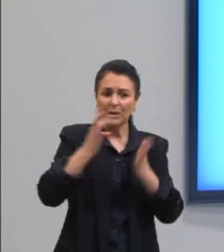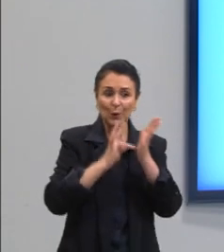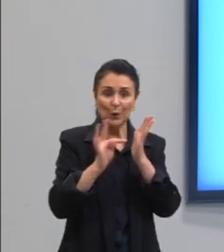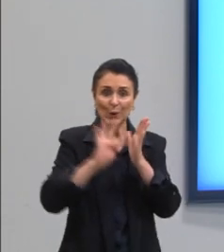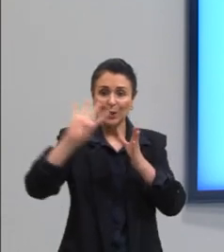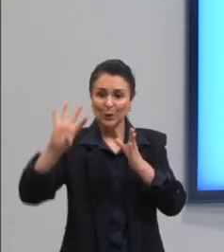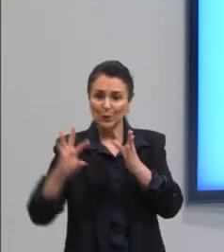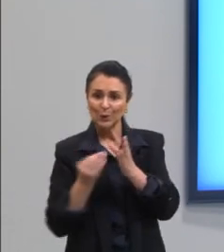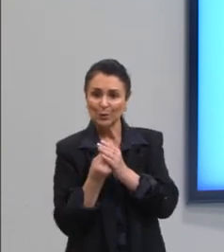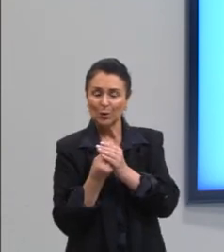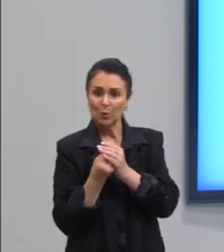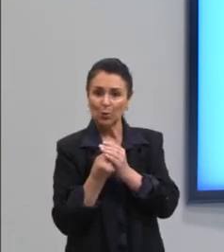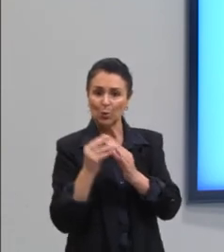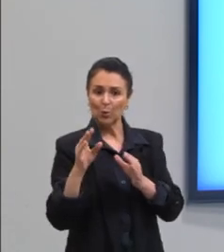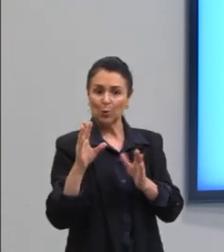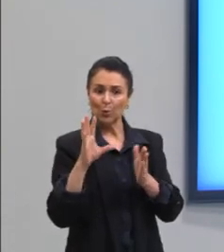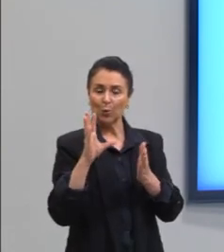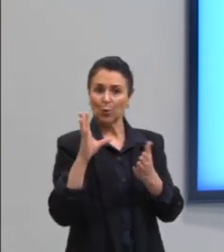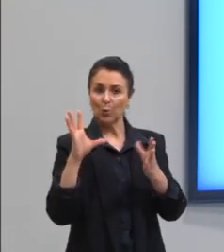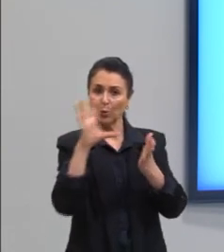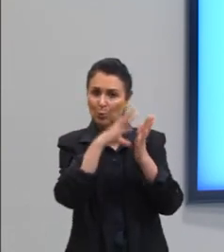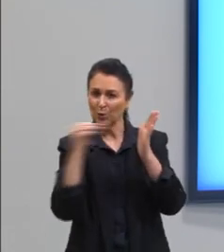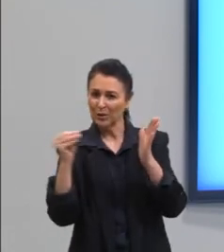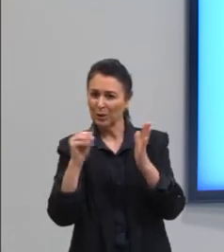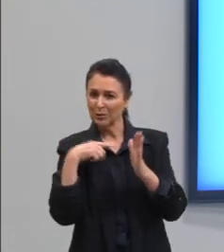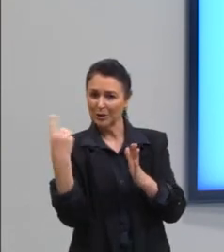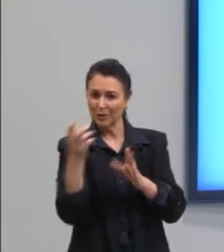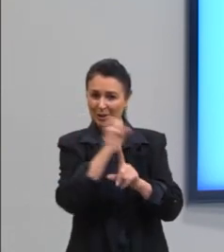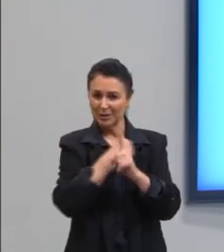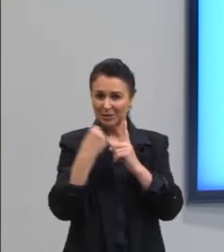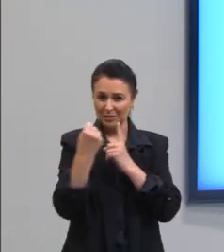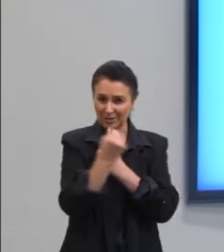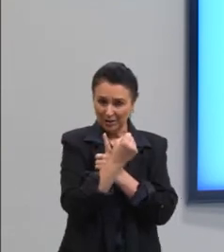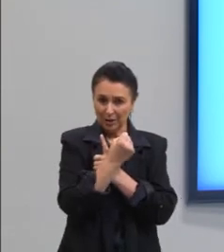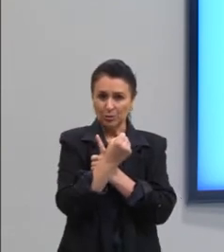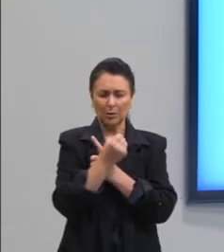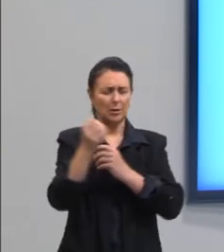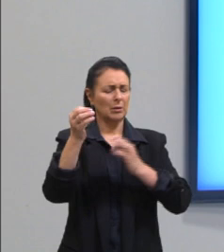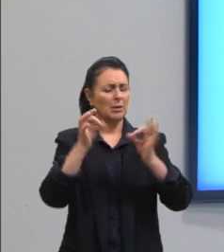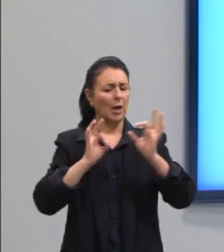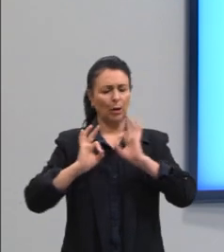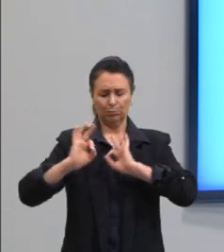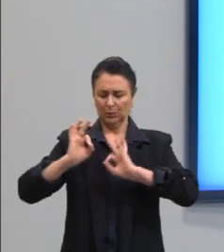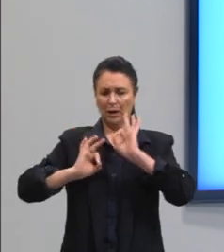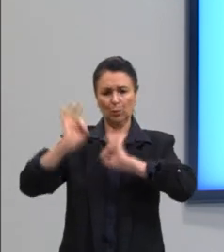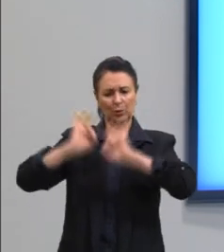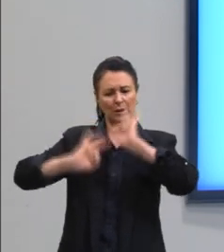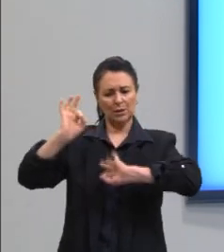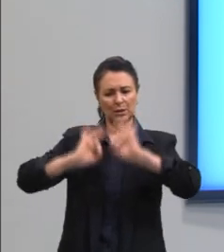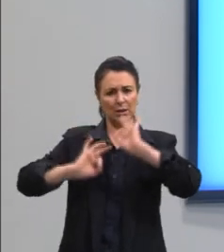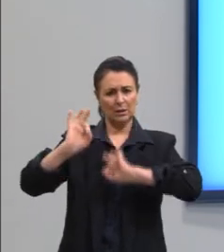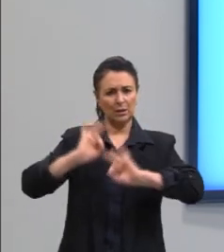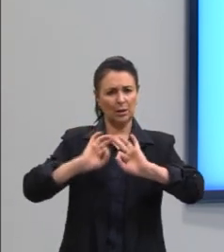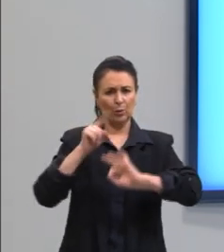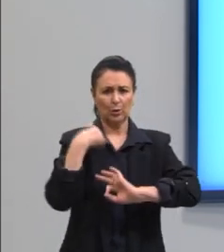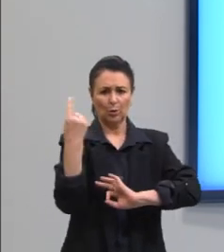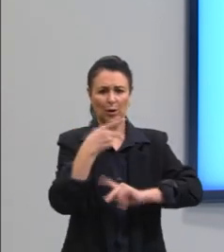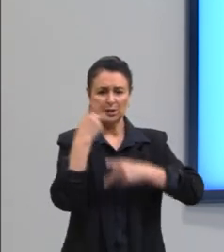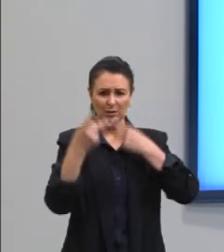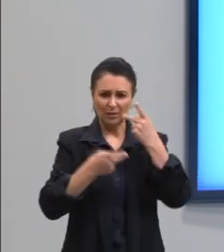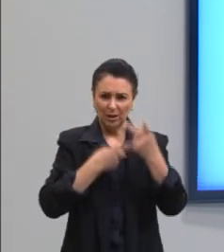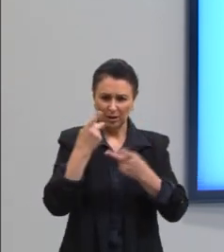dos conjuntos com o nosso modelo de sociedade? Além de toda a organização que eu havia falado, além de tudo que a gente